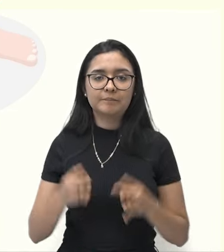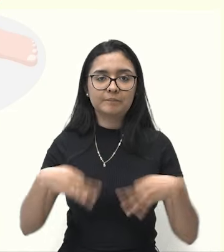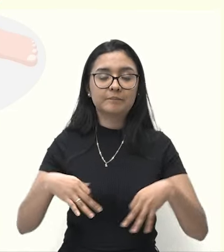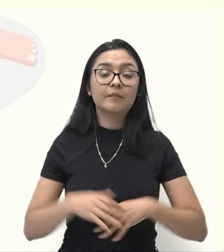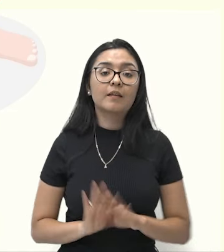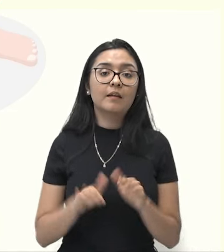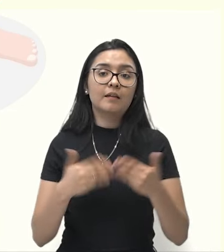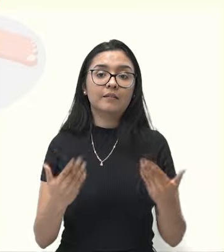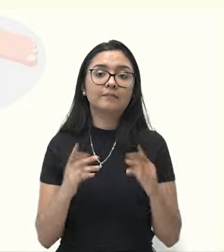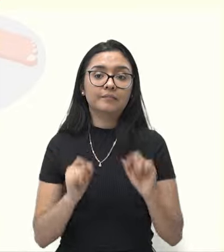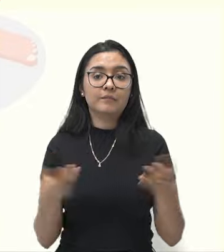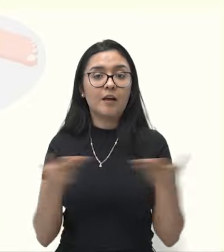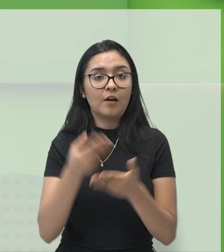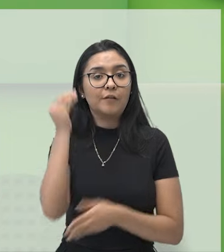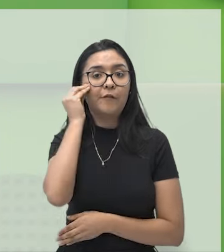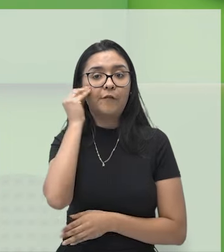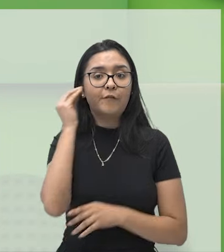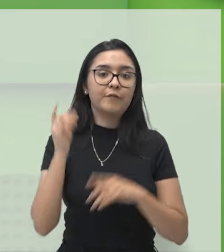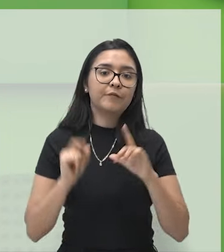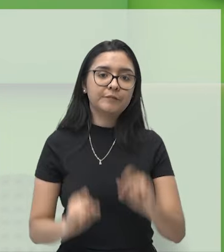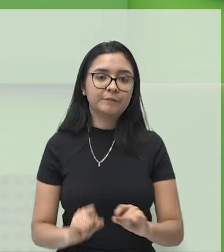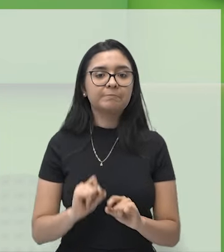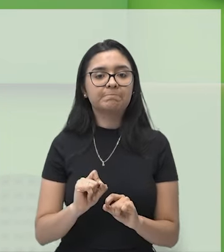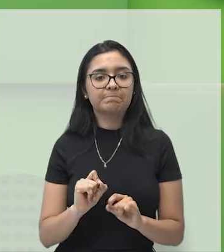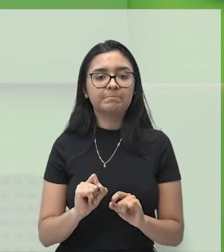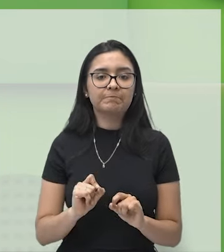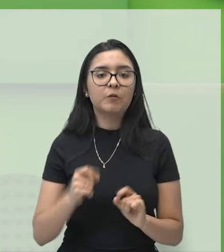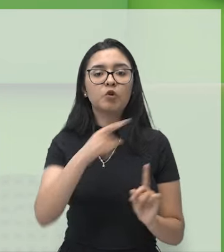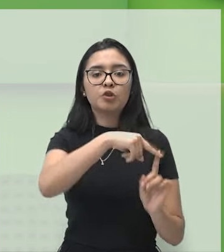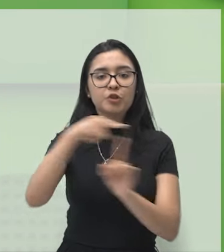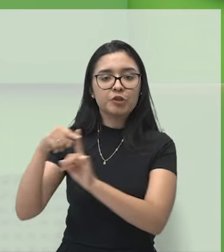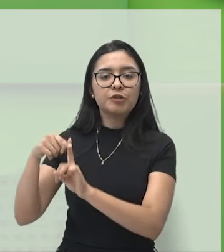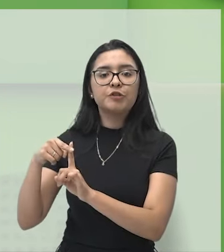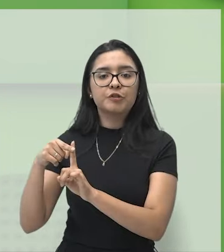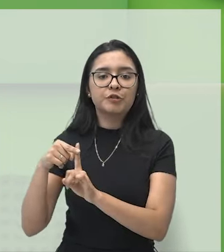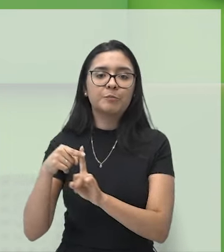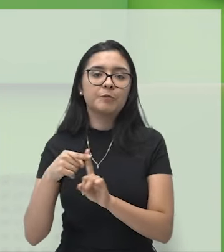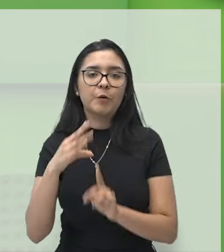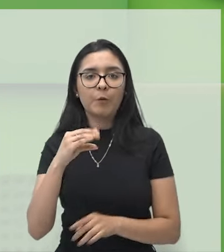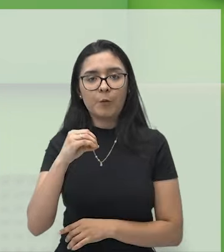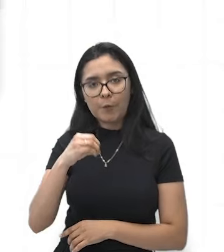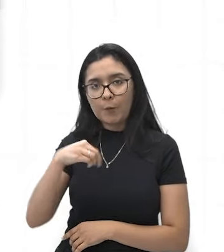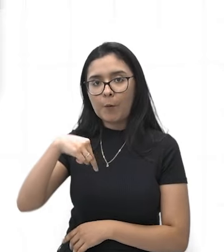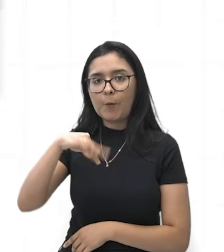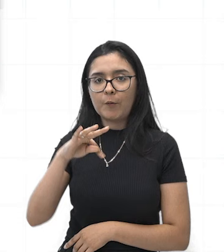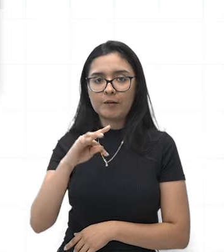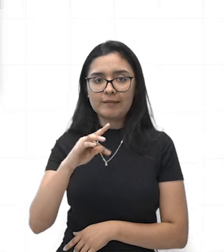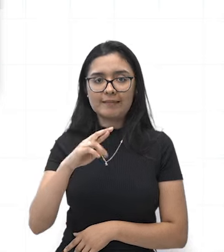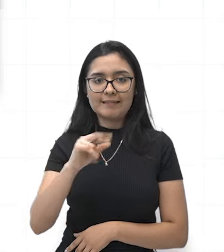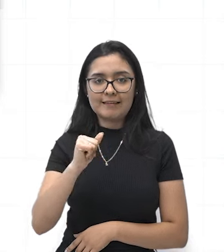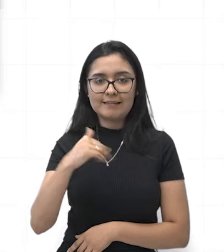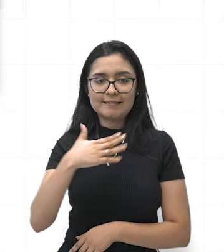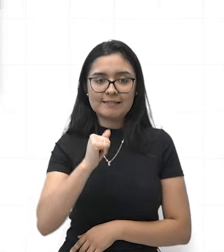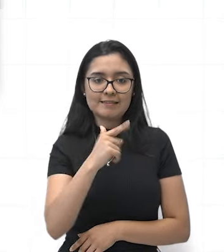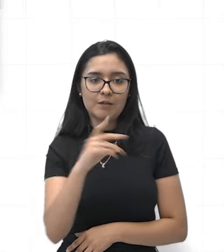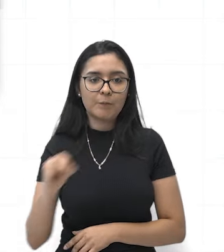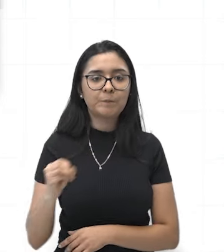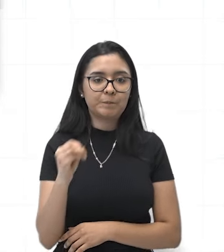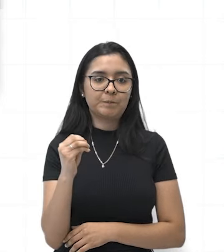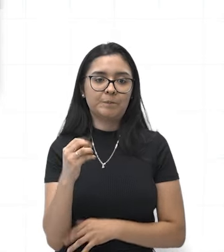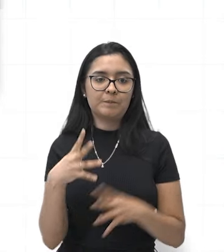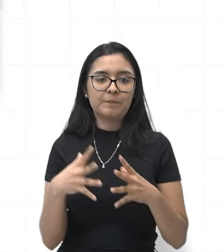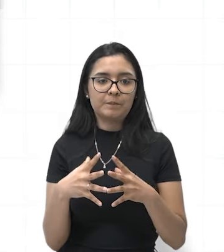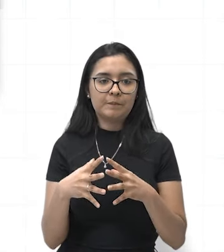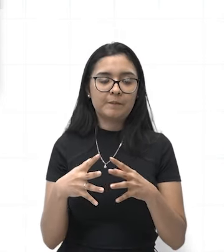E agora vamos ver os nossos tipos de contração. Nós